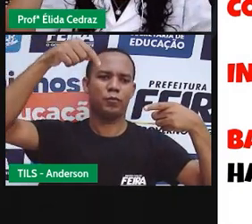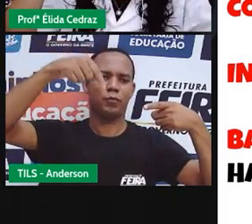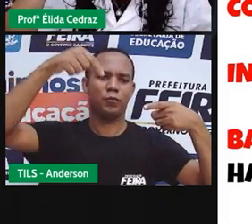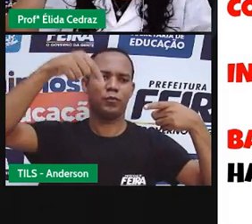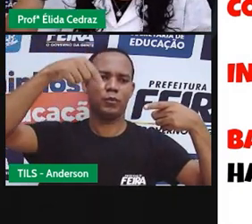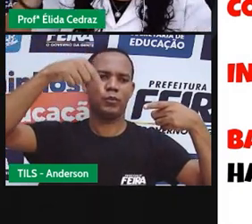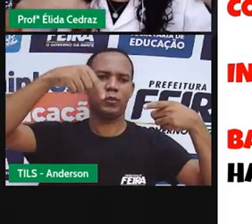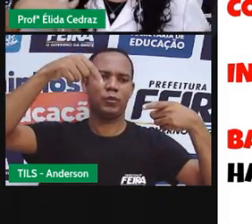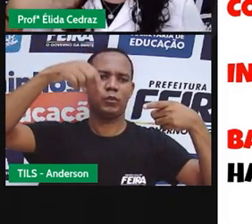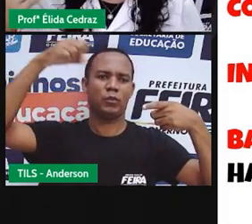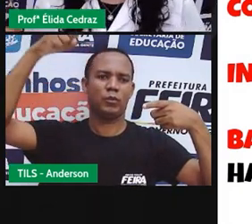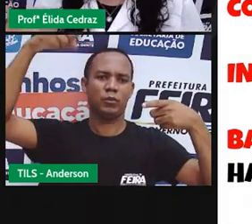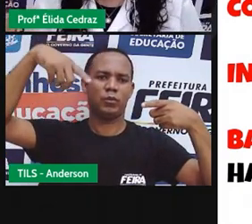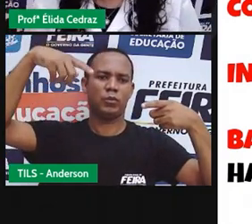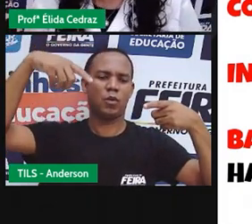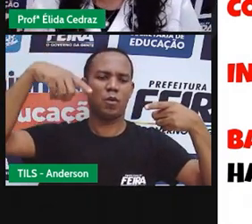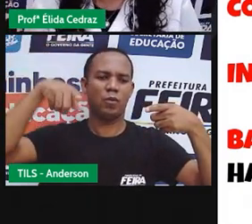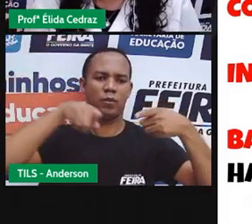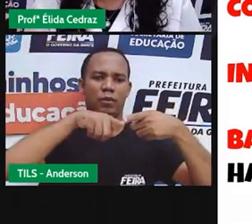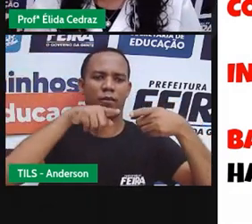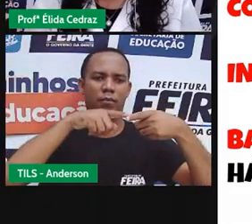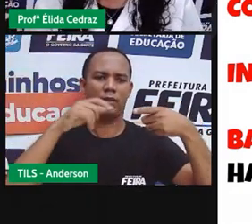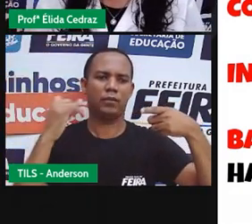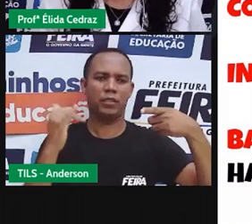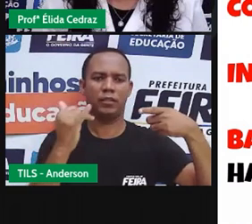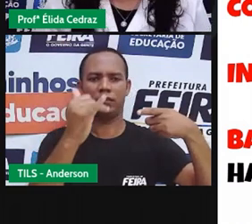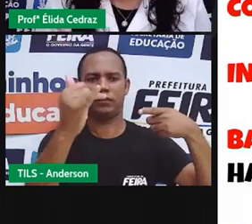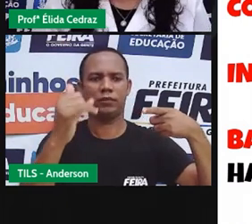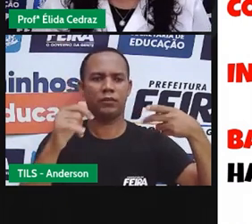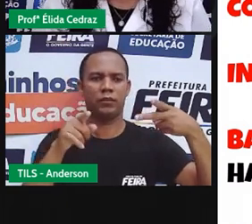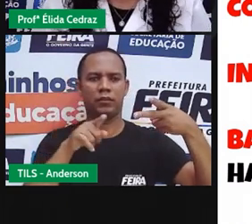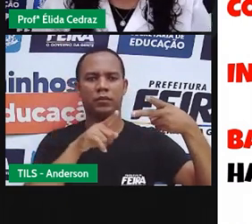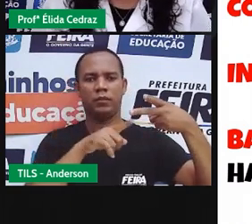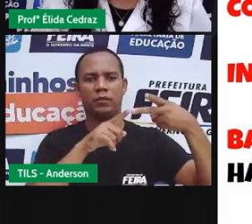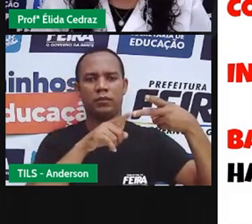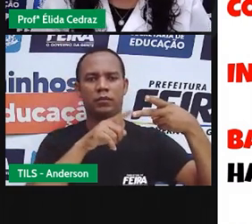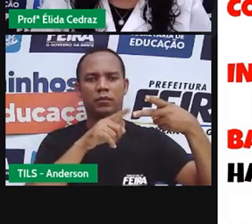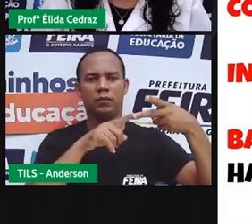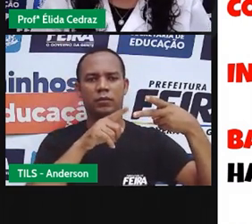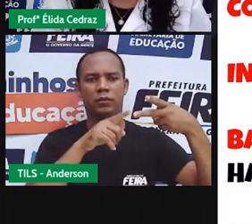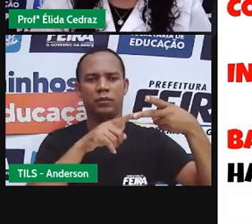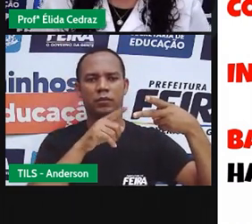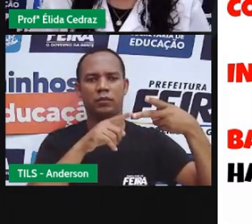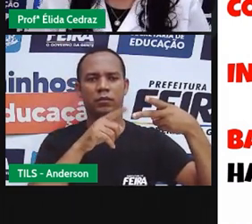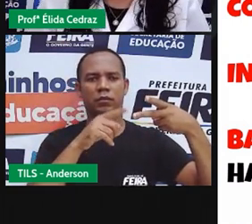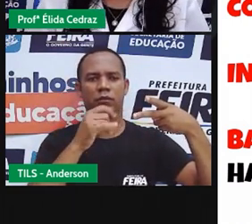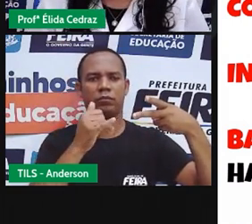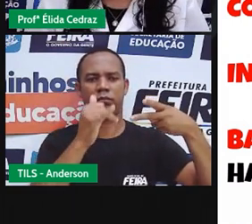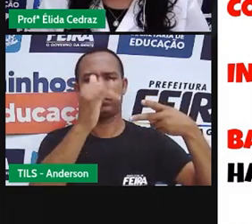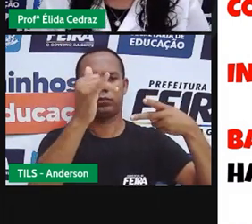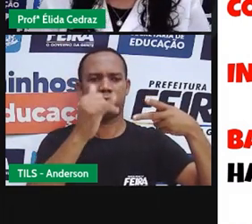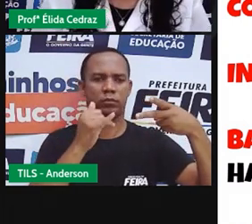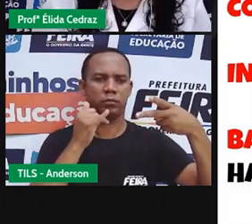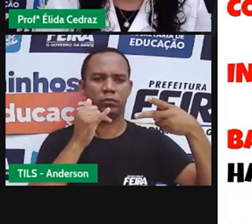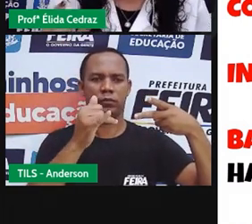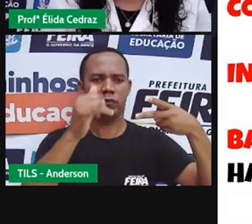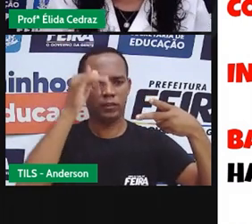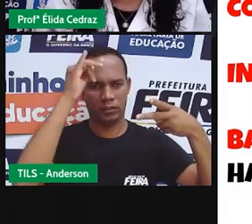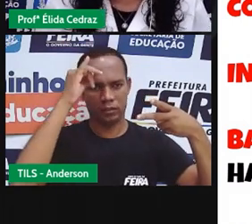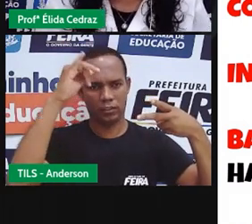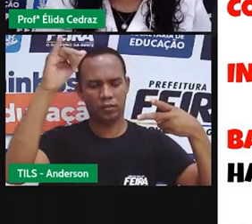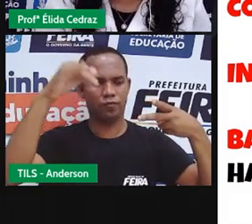do sol e transformam em eletricidade. Os controladores de energia, que evitam